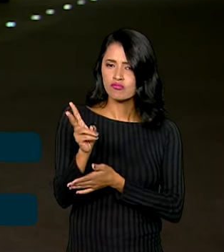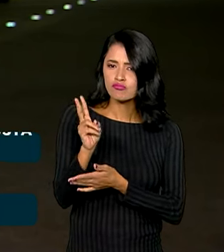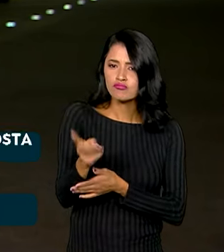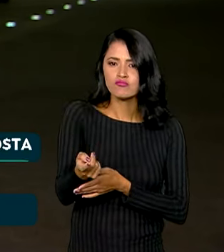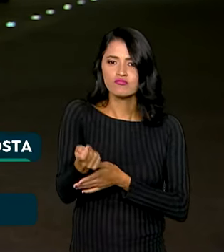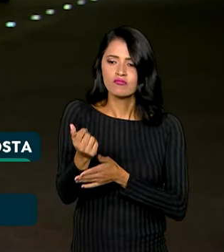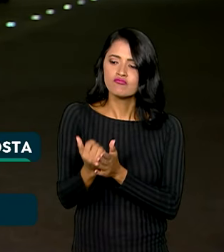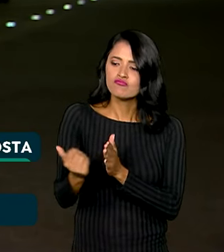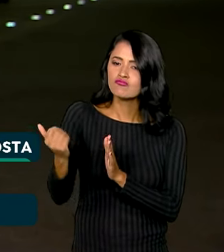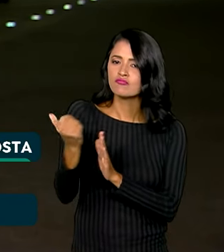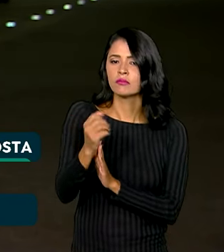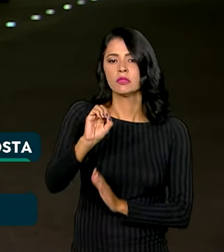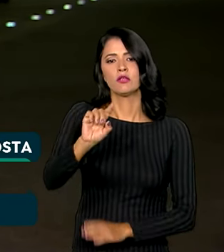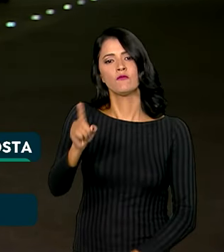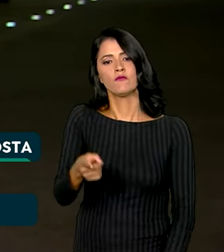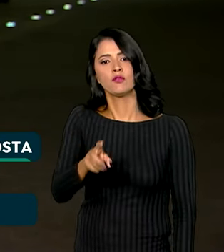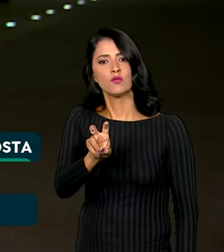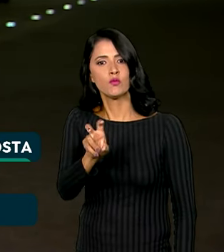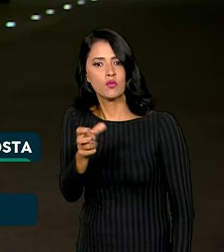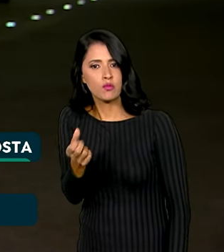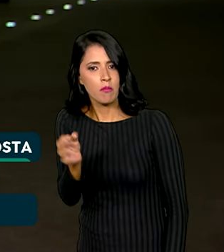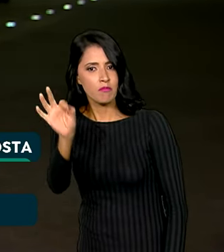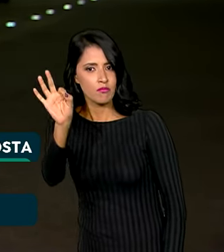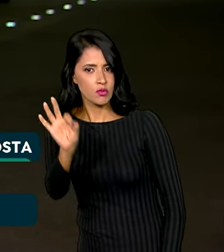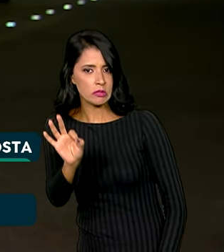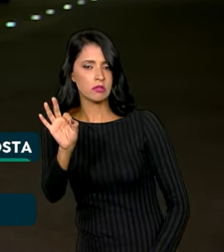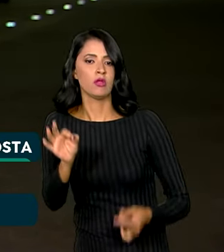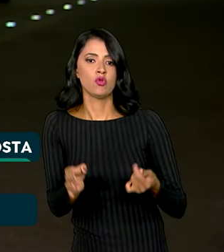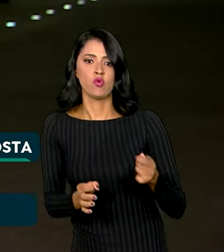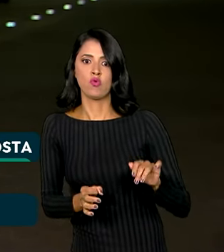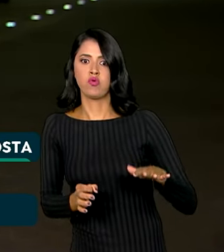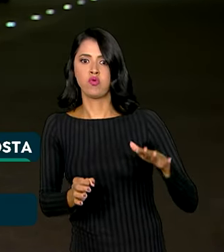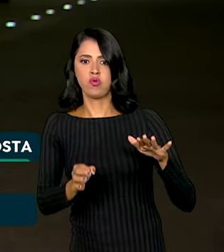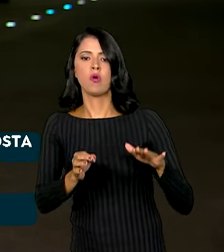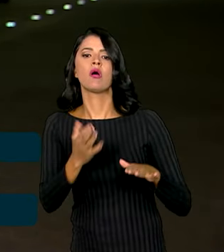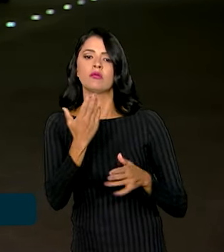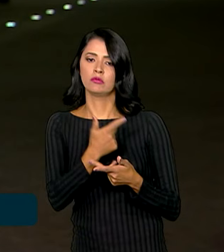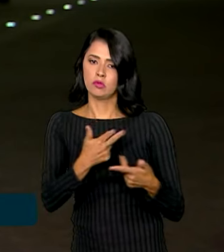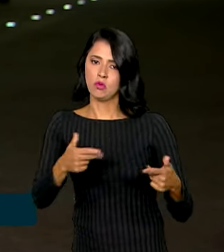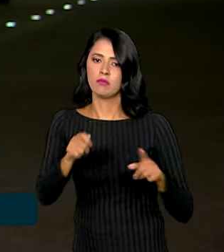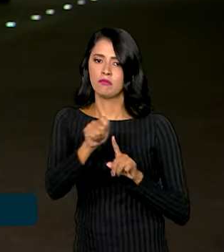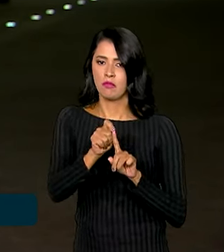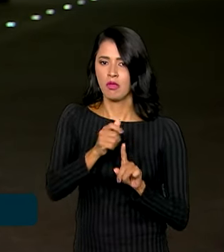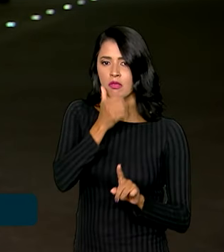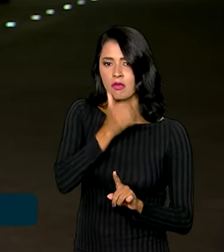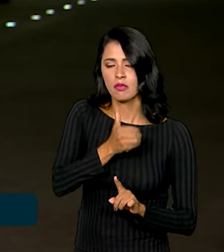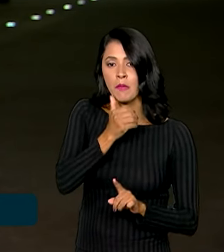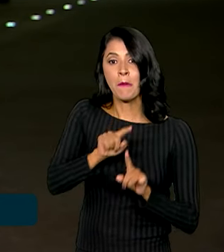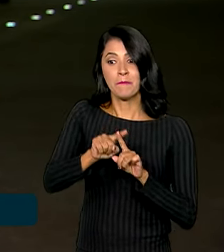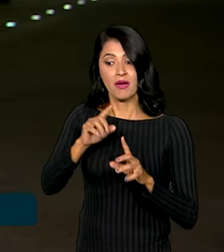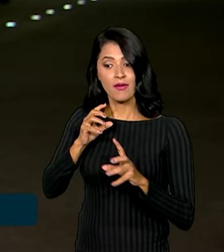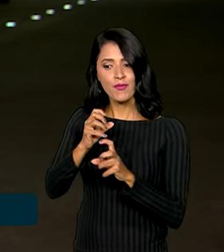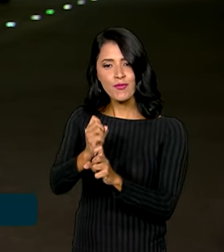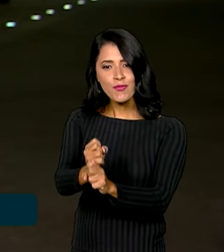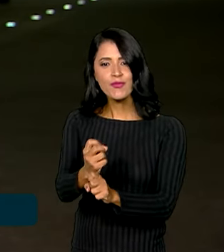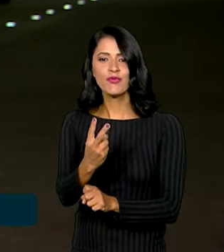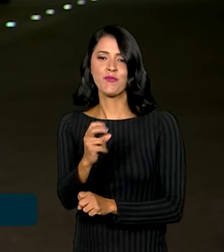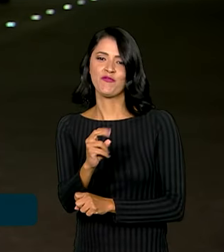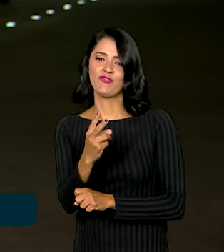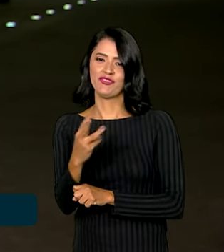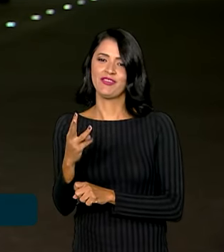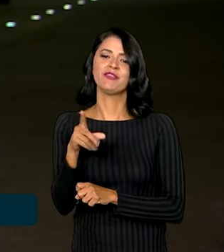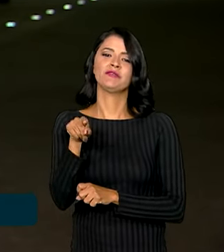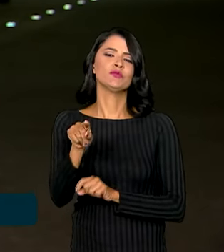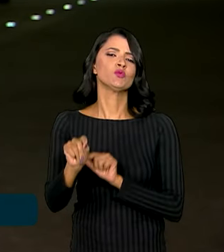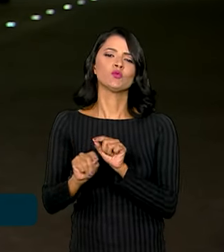pequena alta de 0,56% dos preços em dezembro, no acumulado de 2023, a inflação ficou